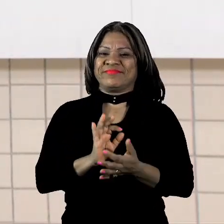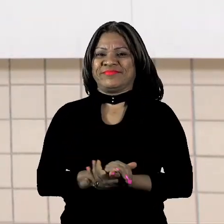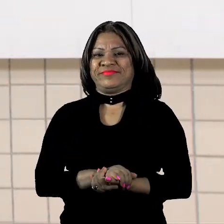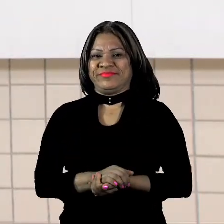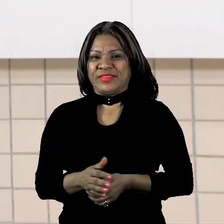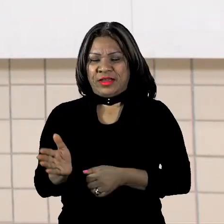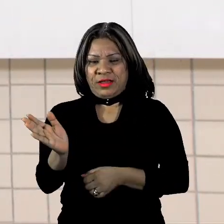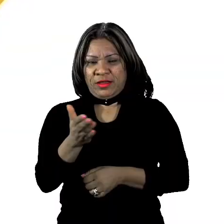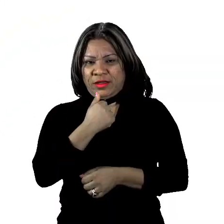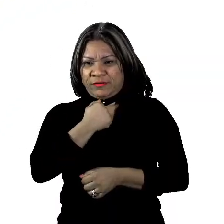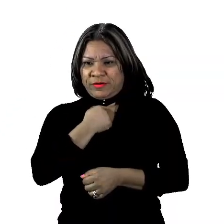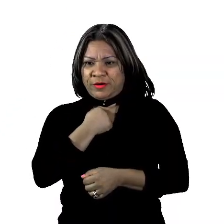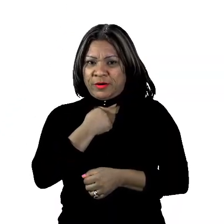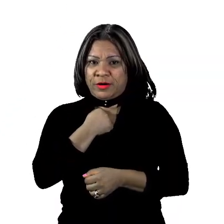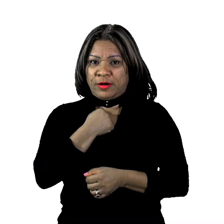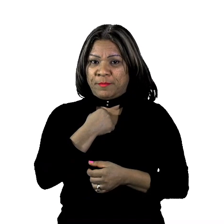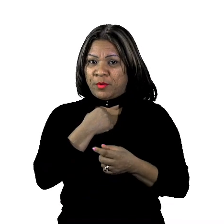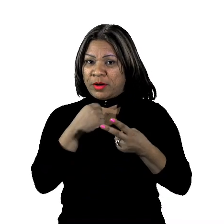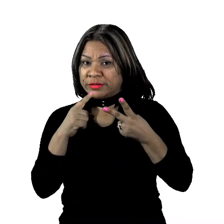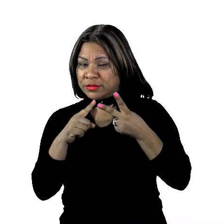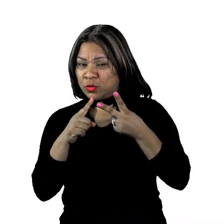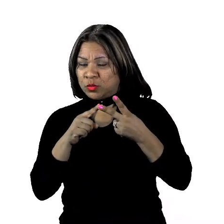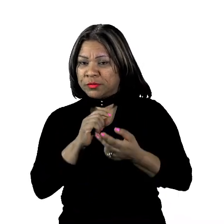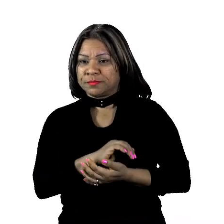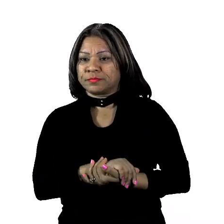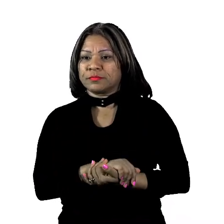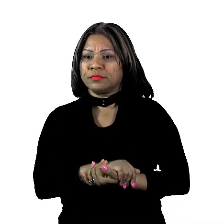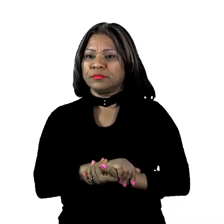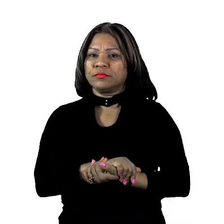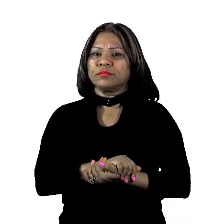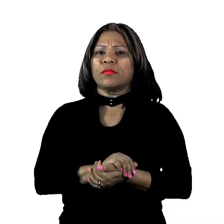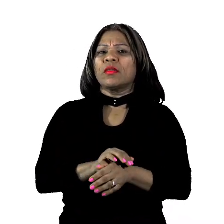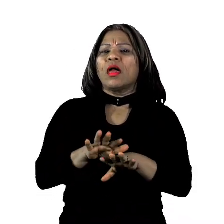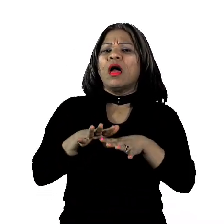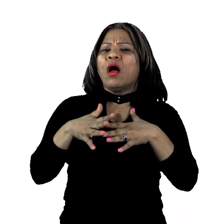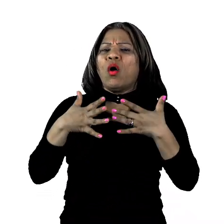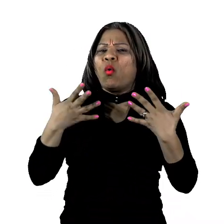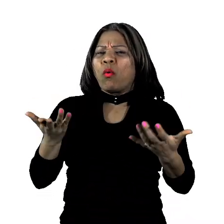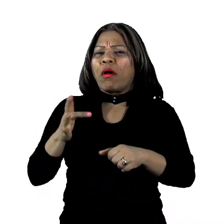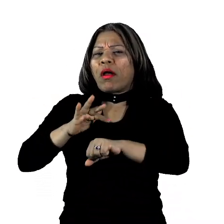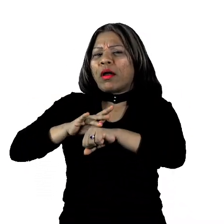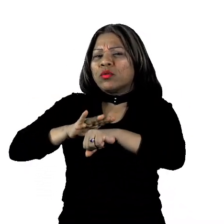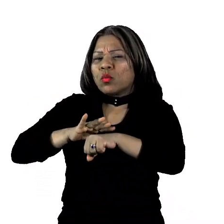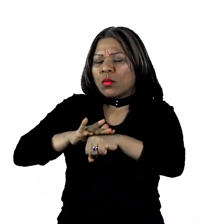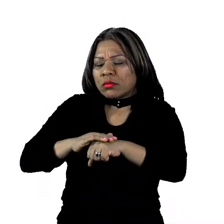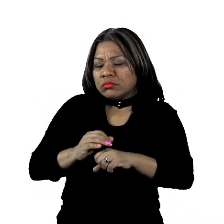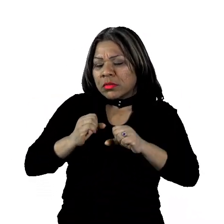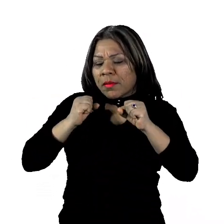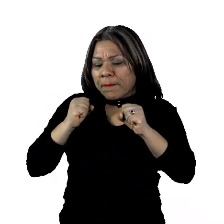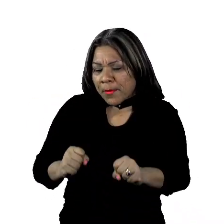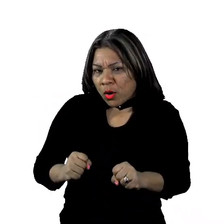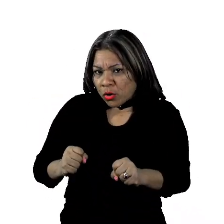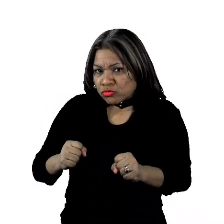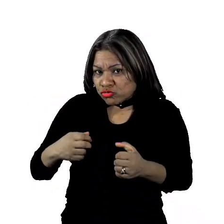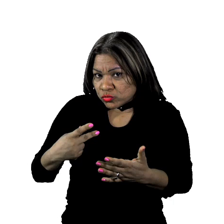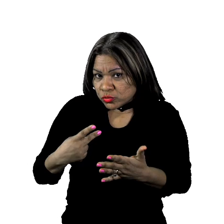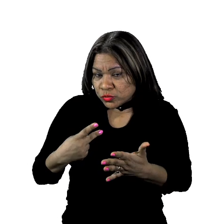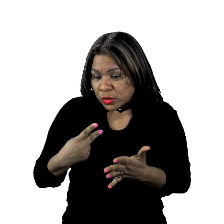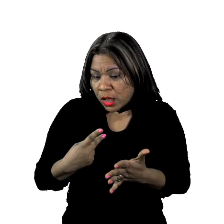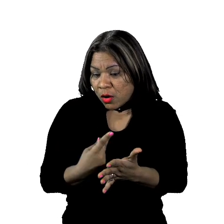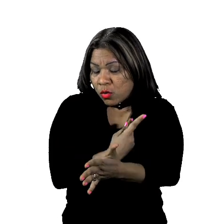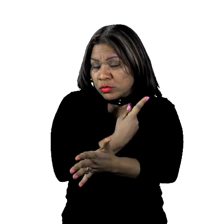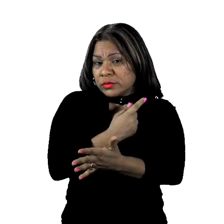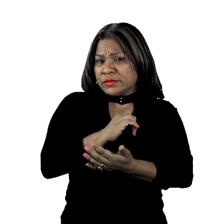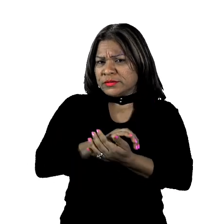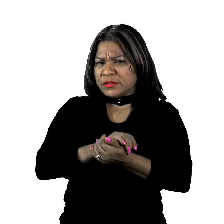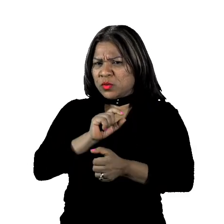questão. O que a doença do novo coronavírus pode causar? Letra A, infecção